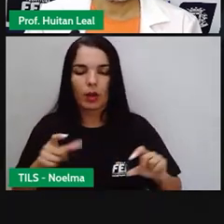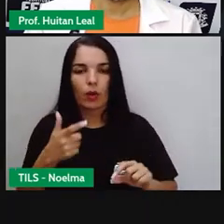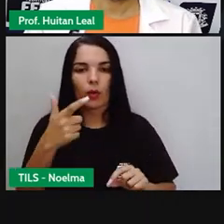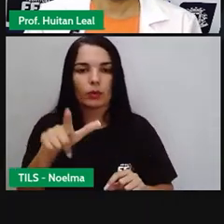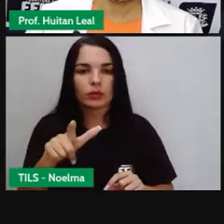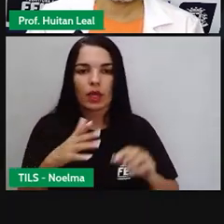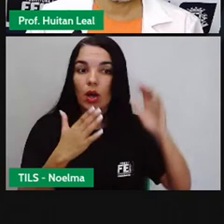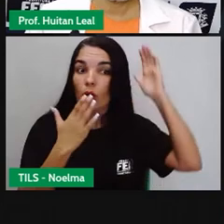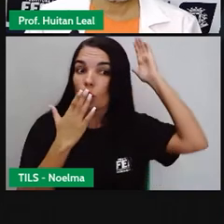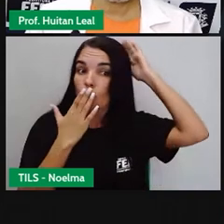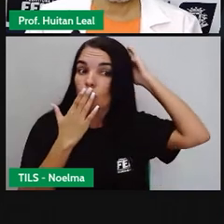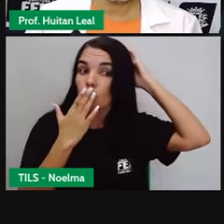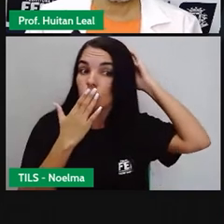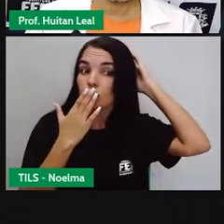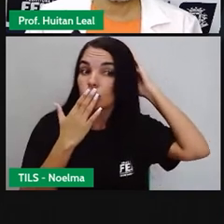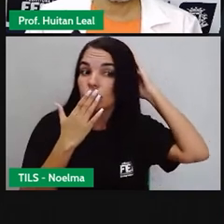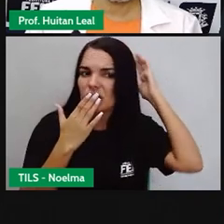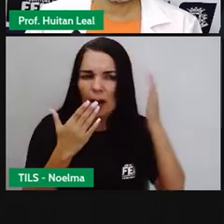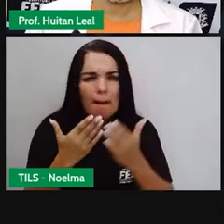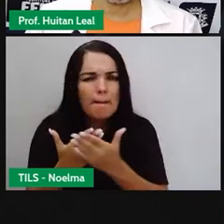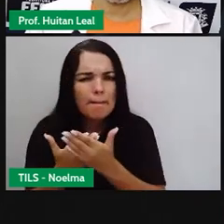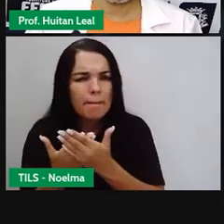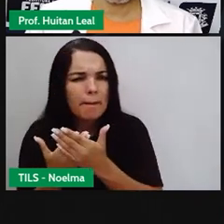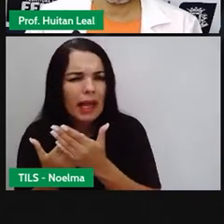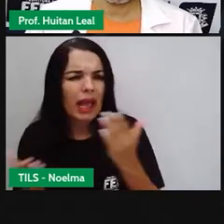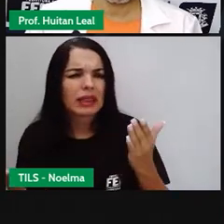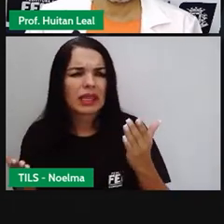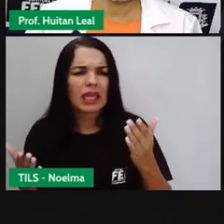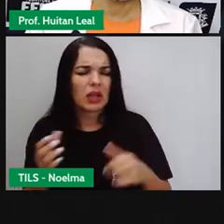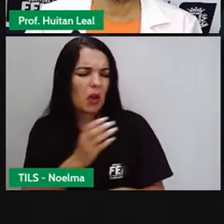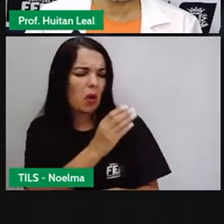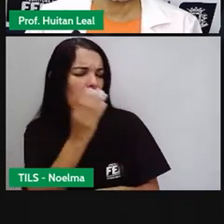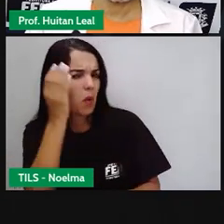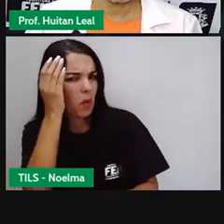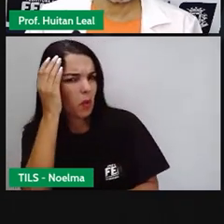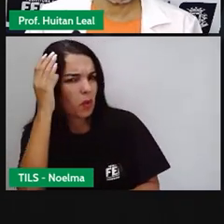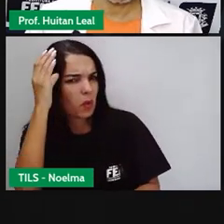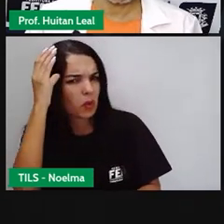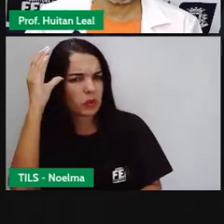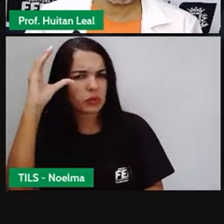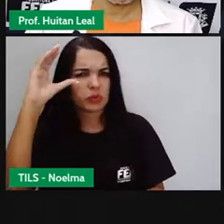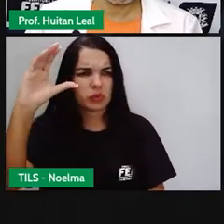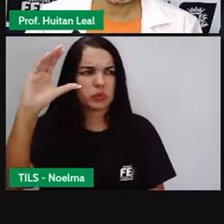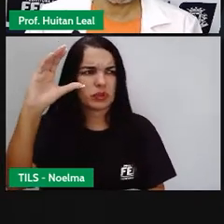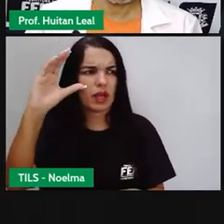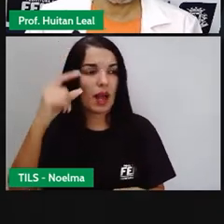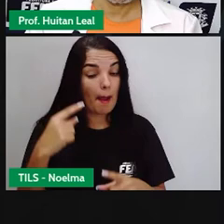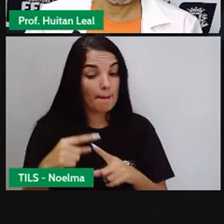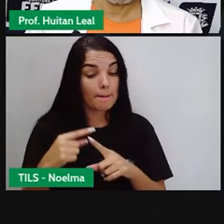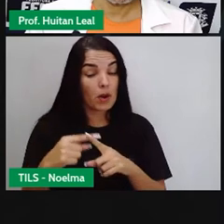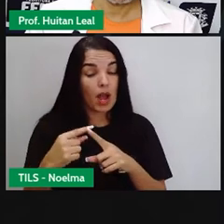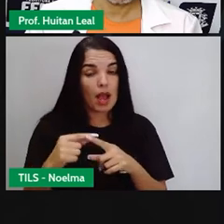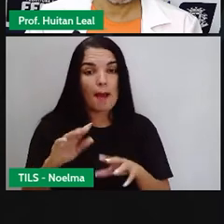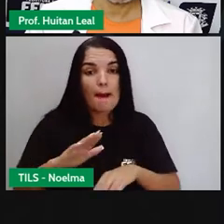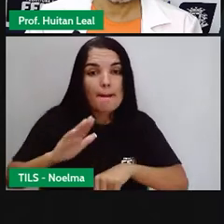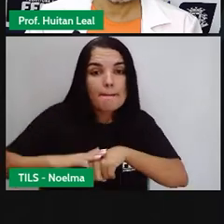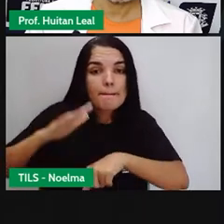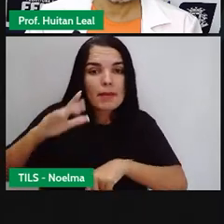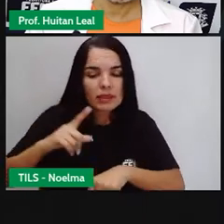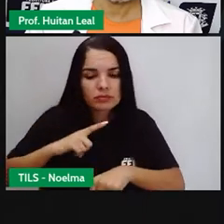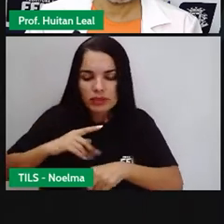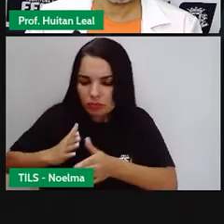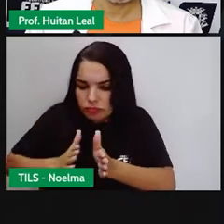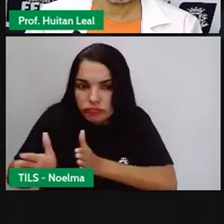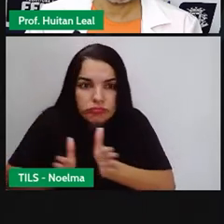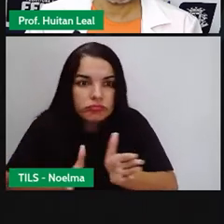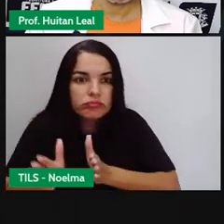o que nós vimos no vídeo. Os indígenas estão valorizando sua cultura, mas eles também estão avançando em